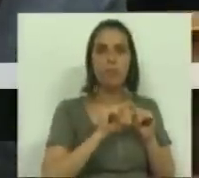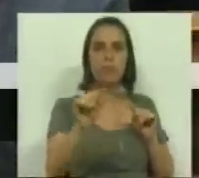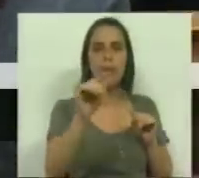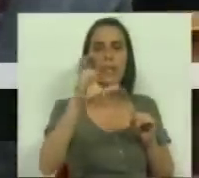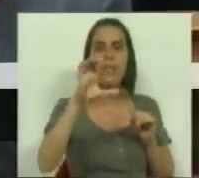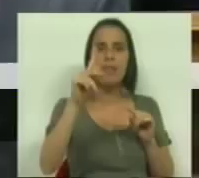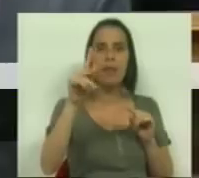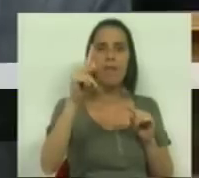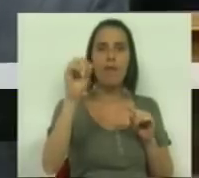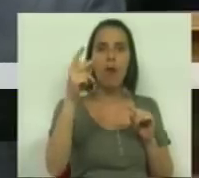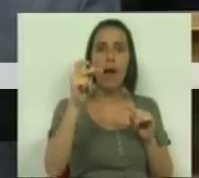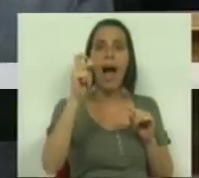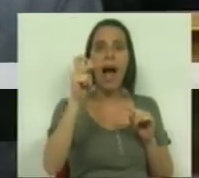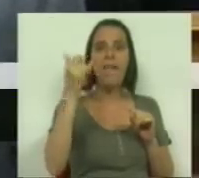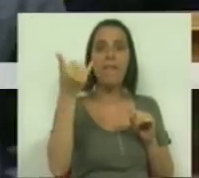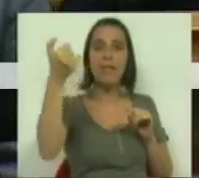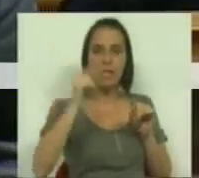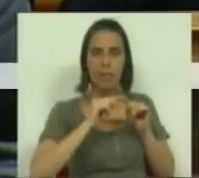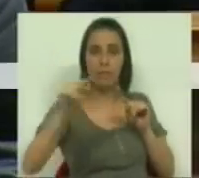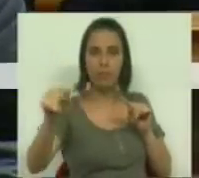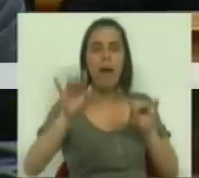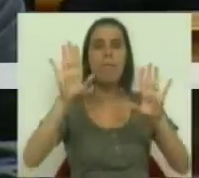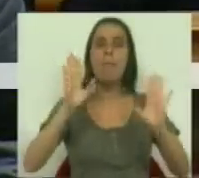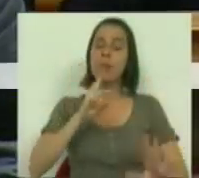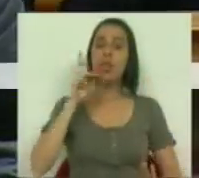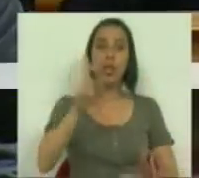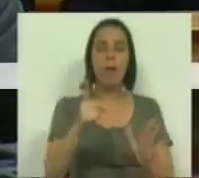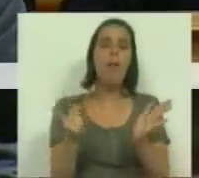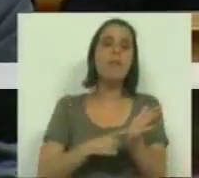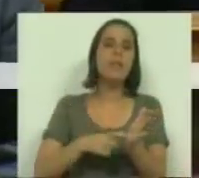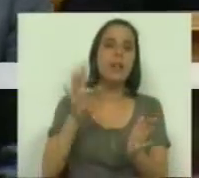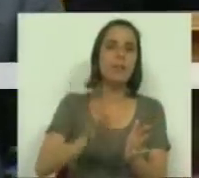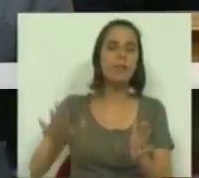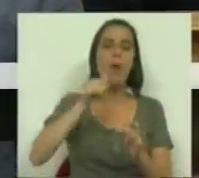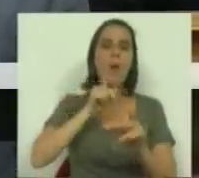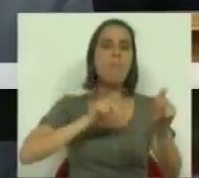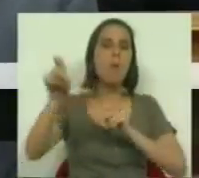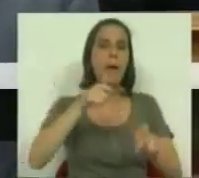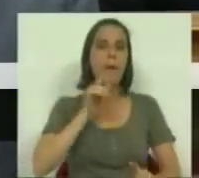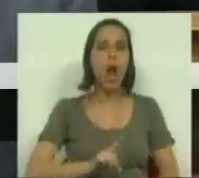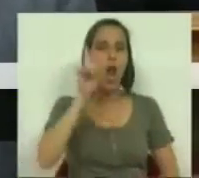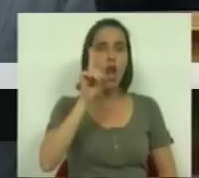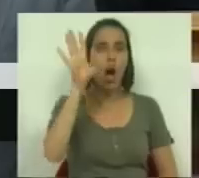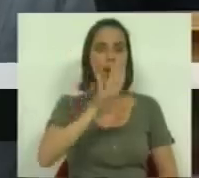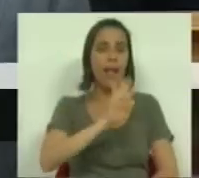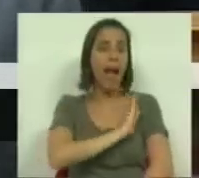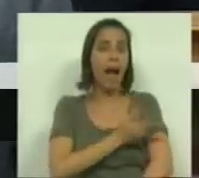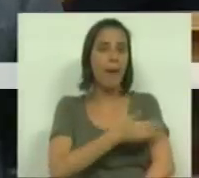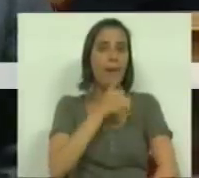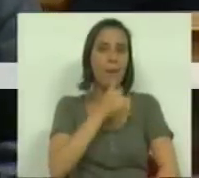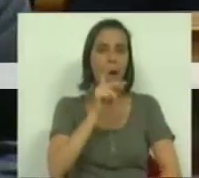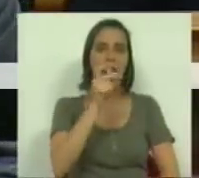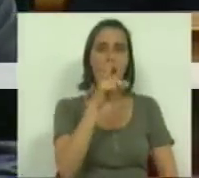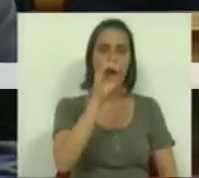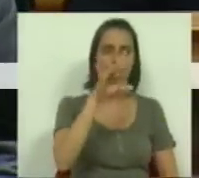Severo de Volga na ligação A25. E é necessário responder também às necessidades de mobilidade do norte do Distrito de Aveiro, de